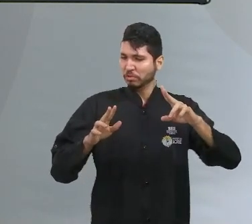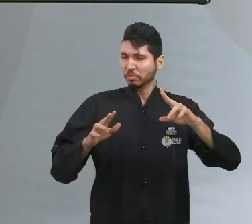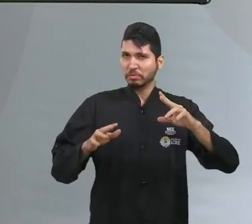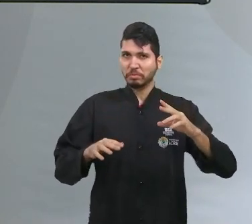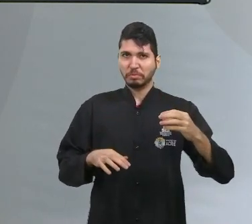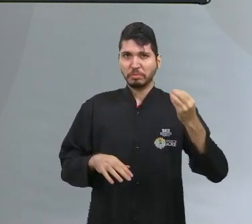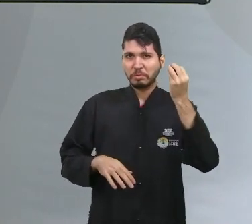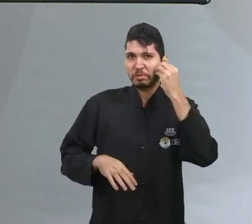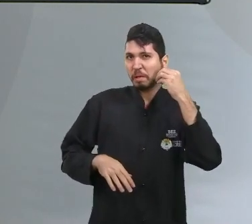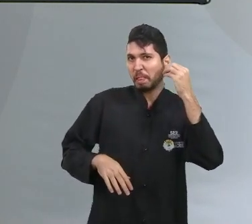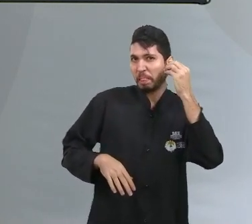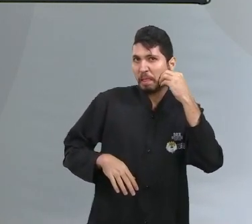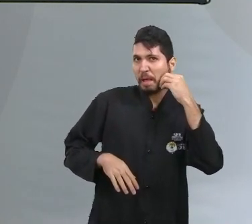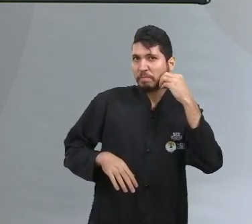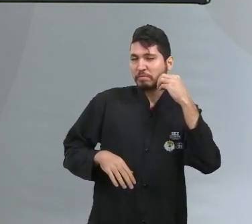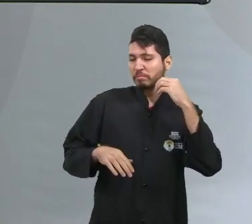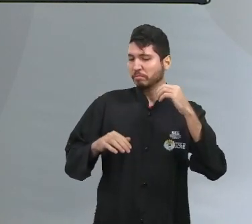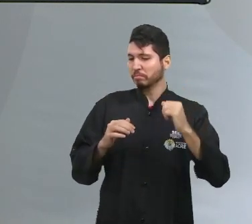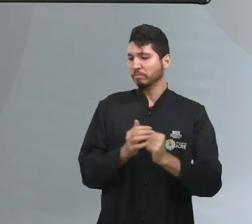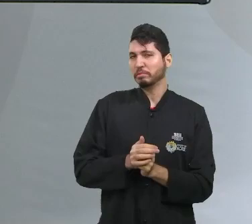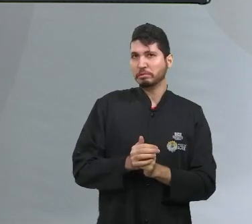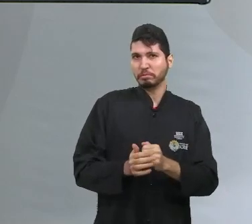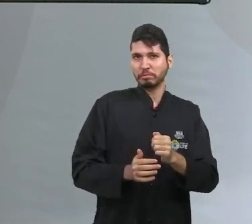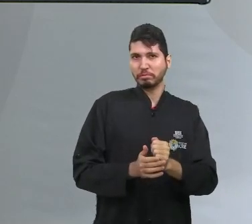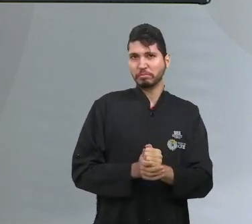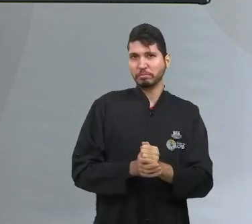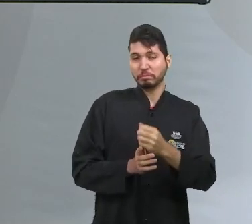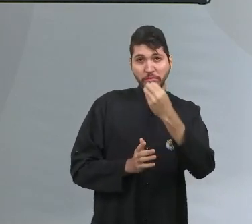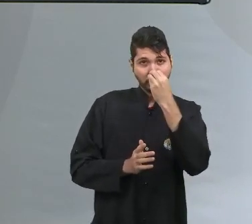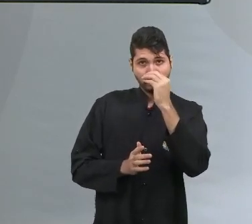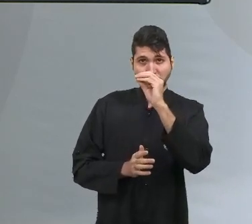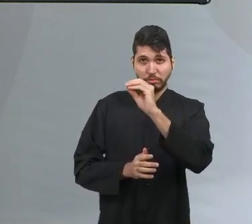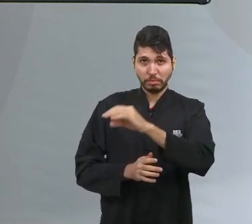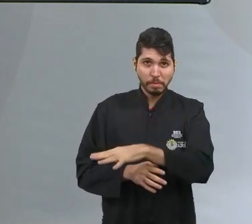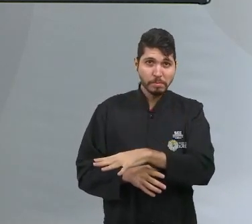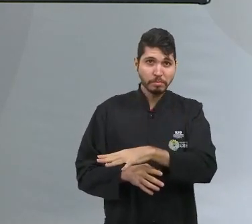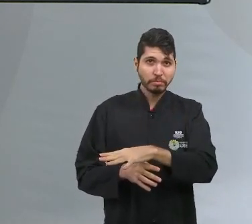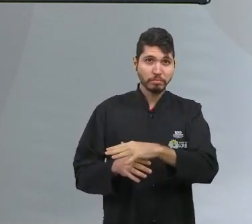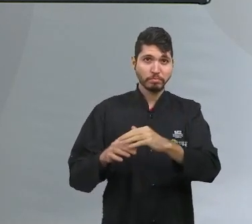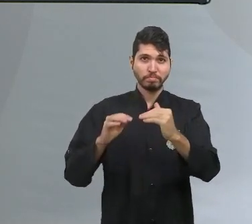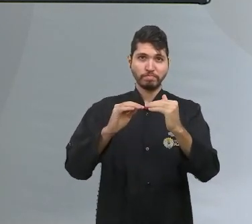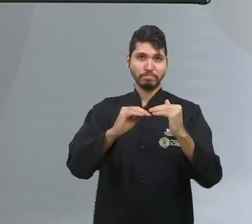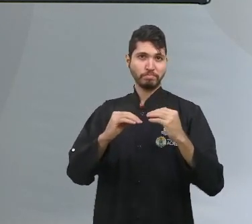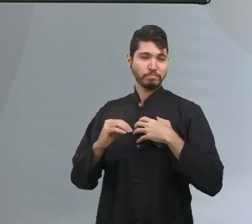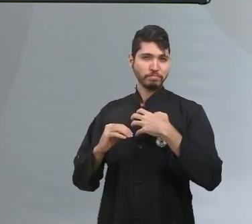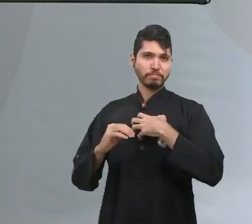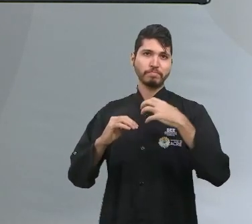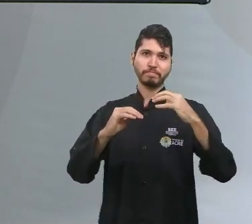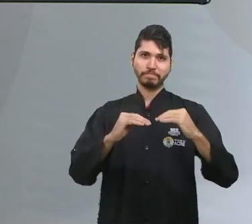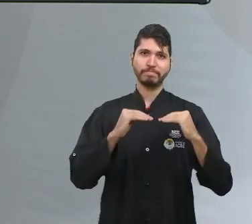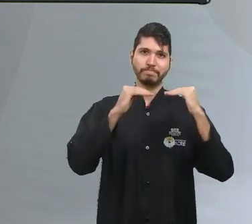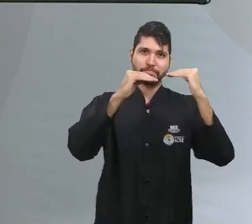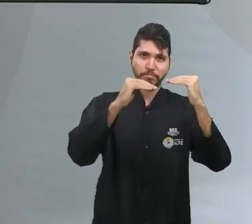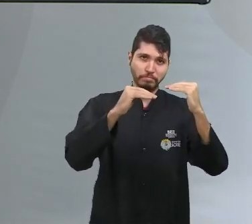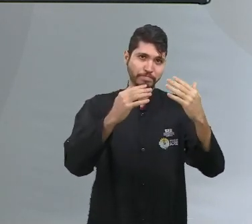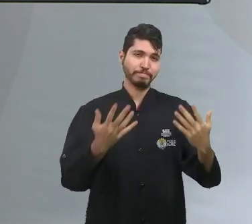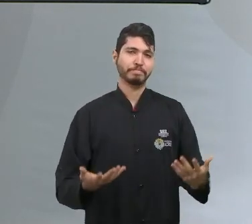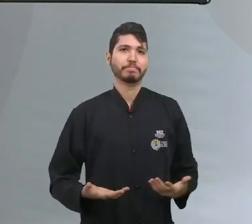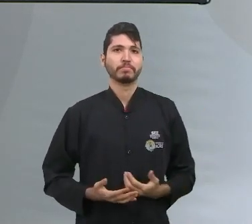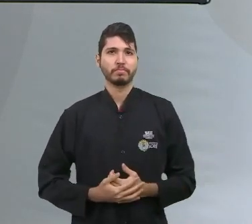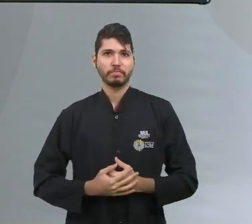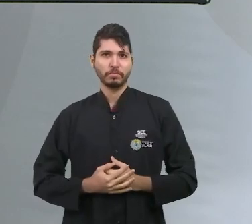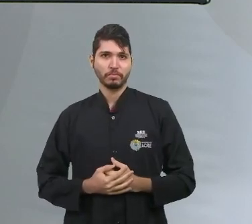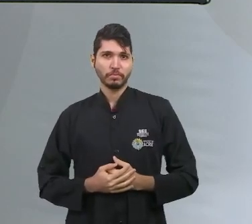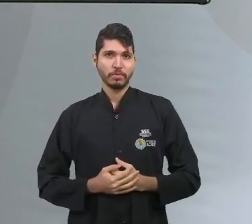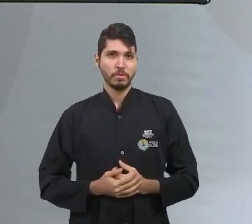esses outros povos com base em suas referências sociais. Vamos visualizar o comando da questão